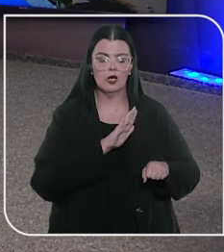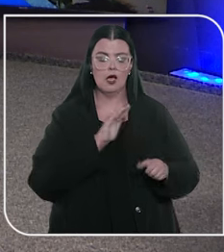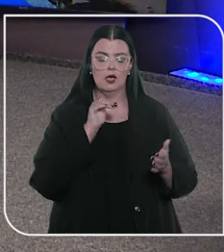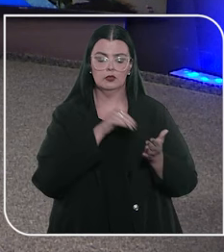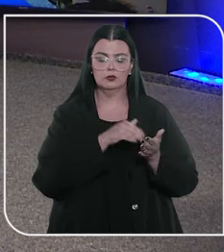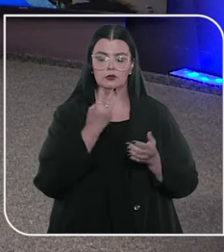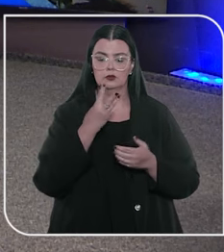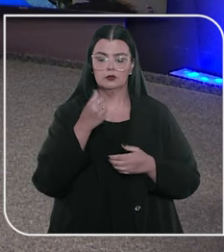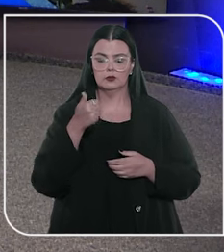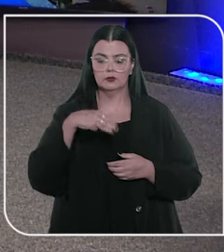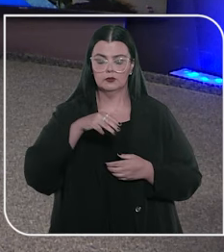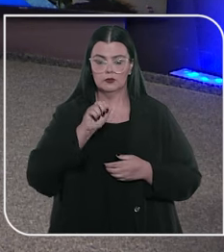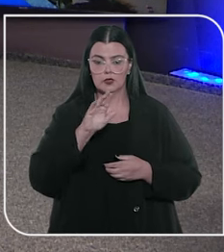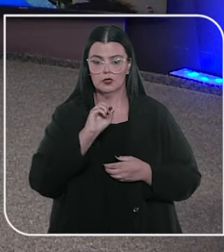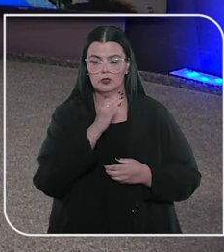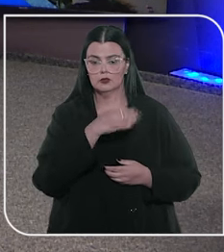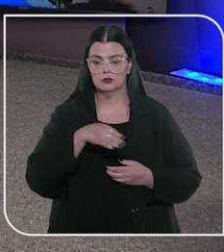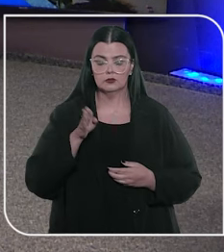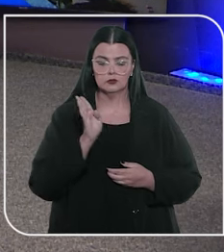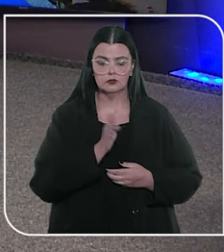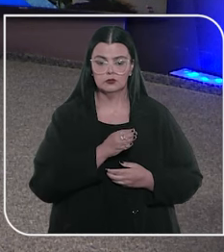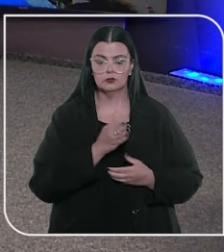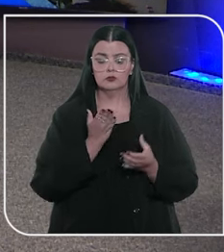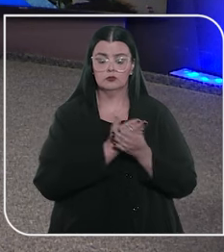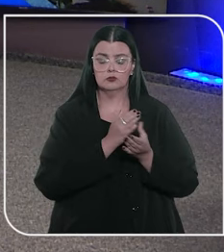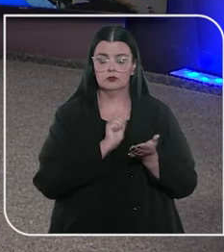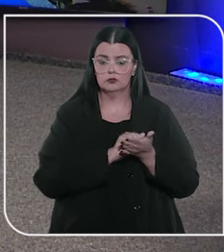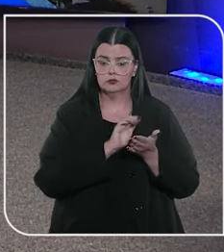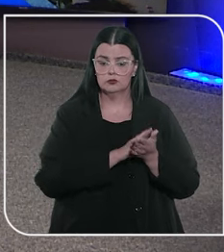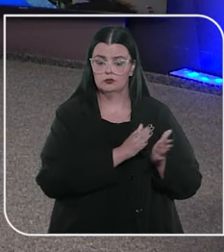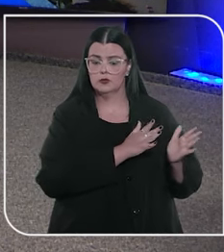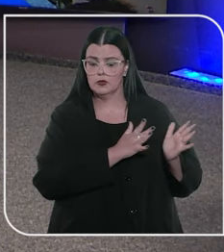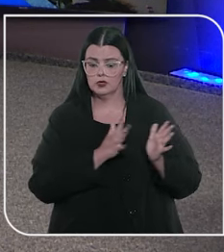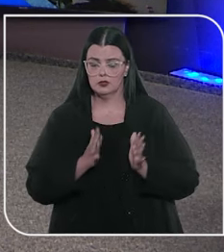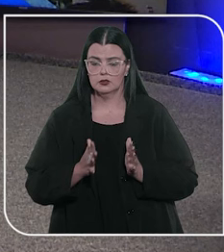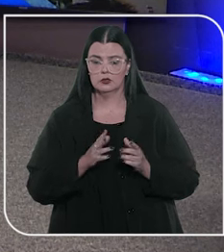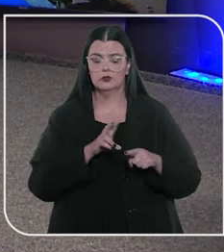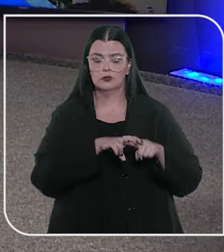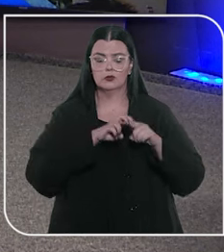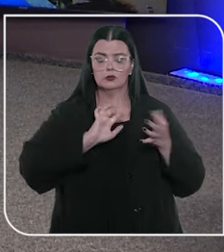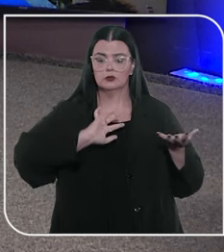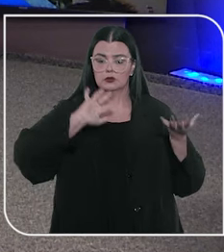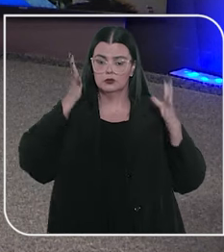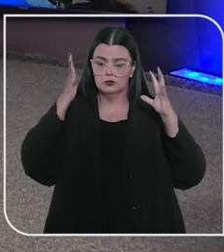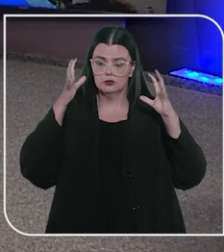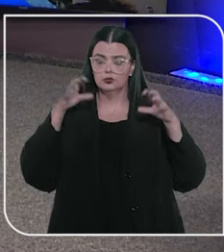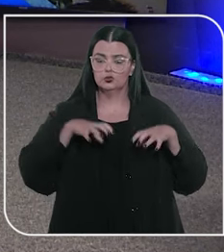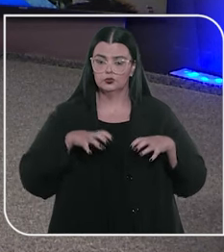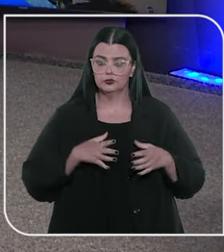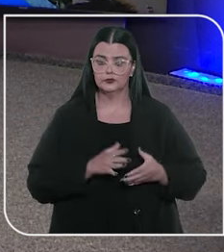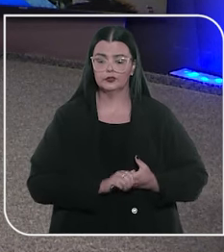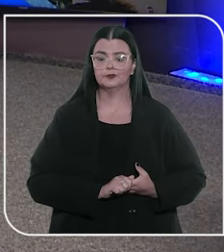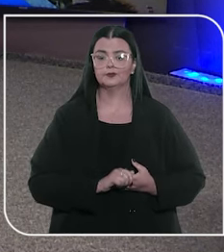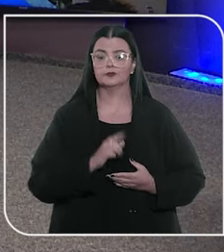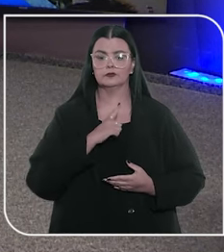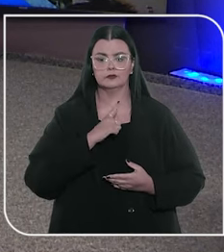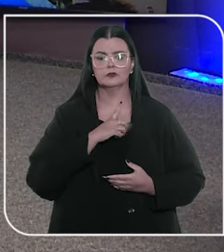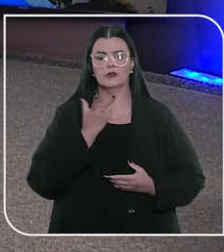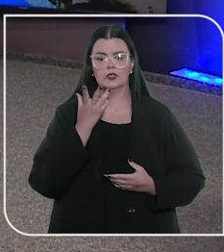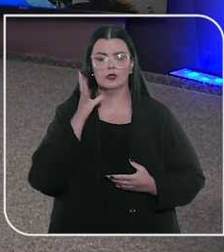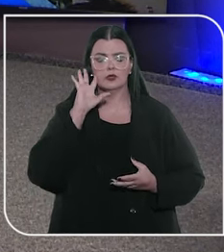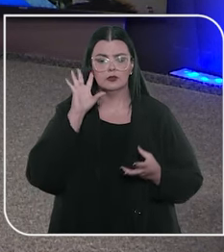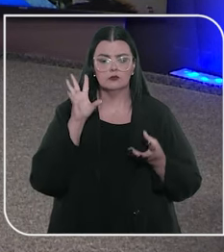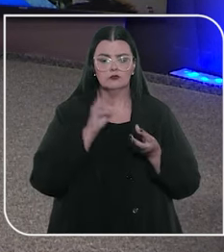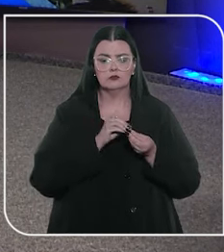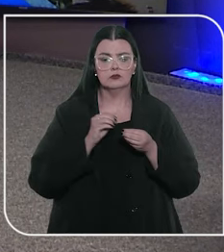até 31 de maio a suspensão dos prazos processuais, justamente por conta da calamidade pública, né, que a gente está acompanhando